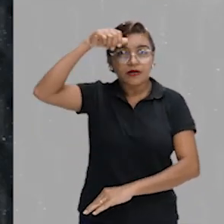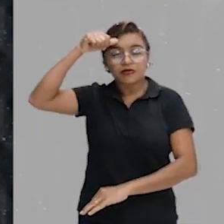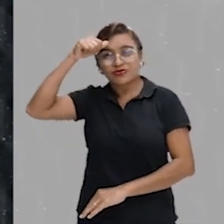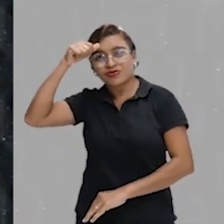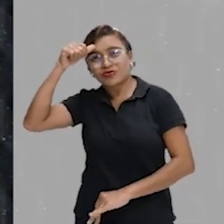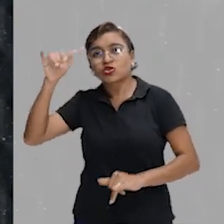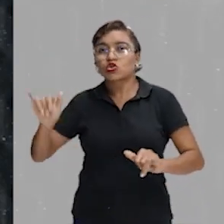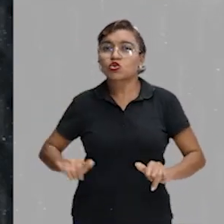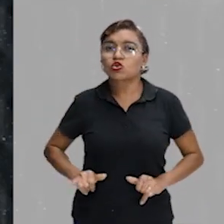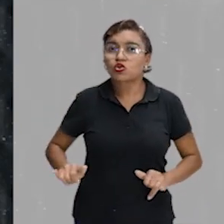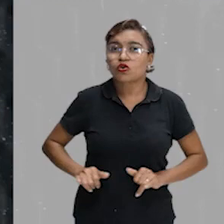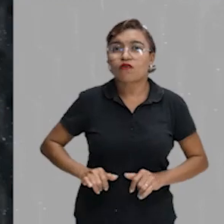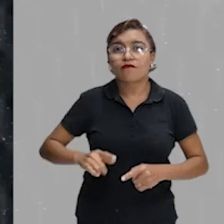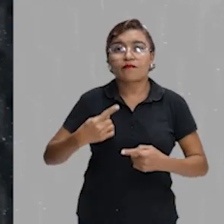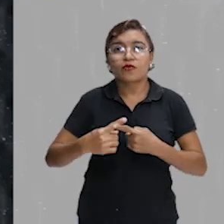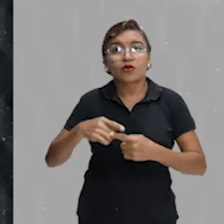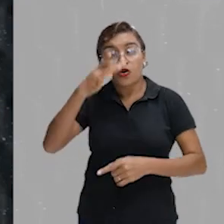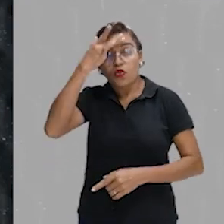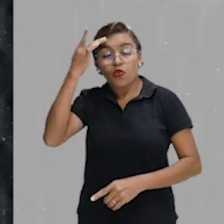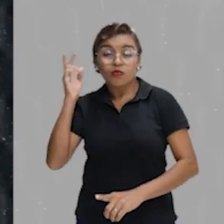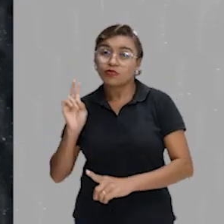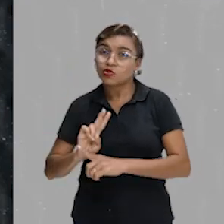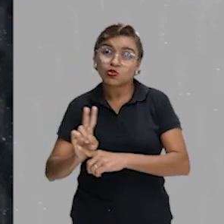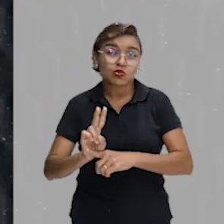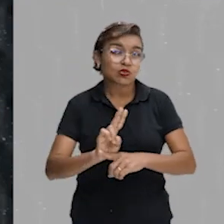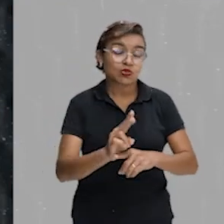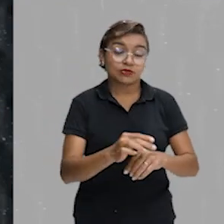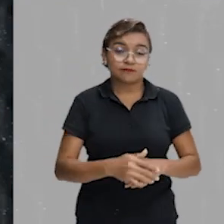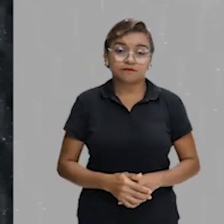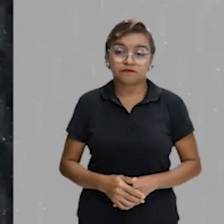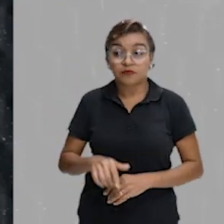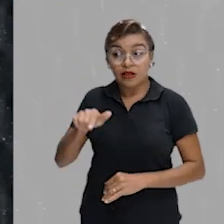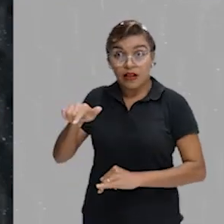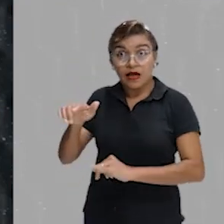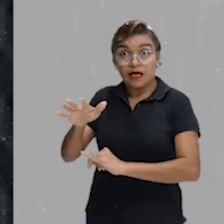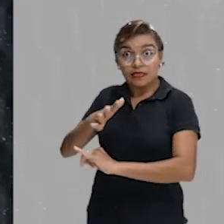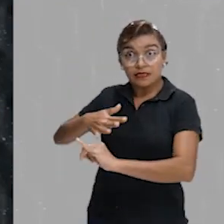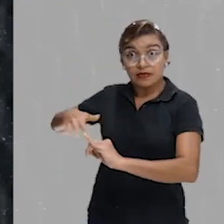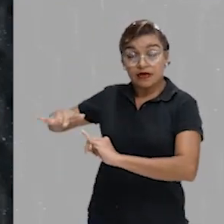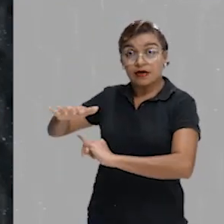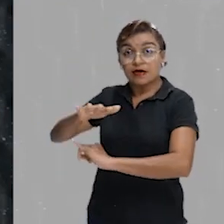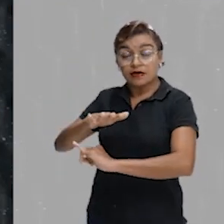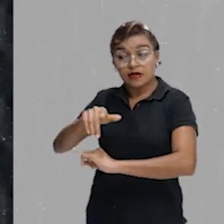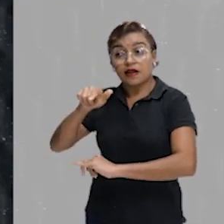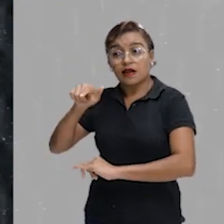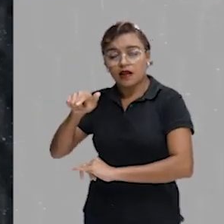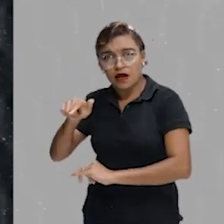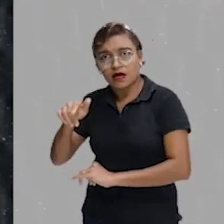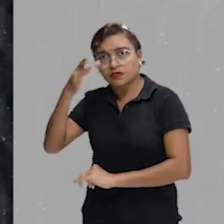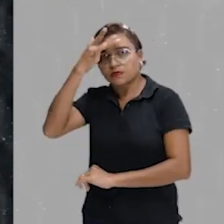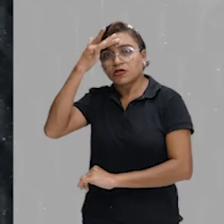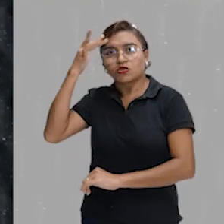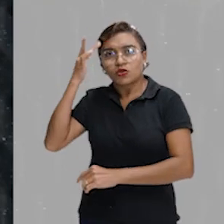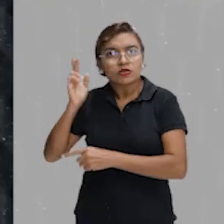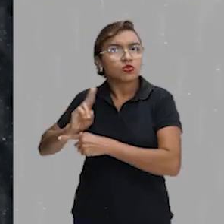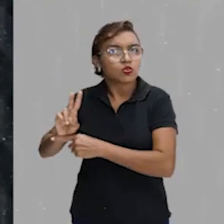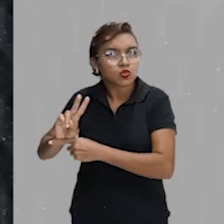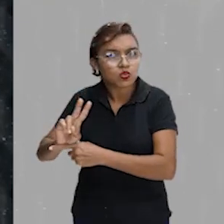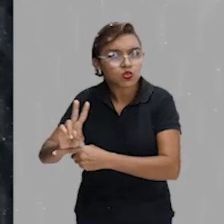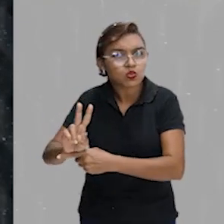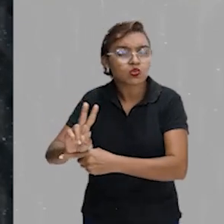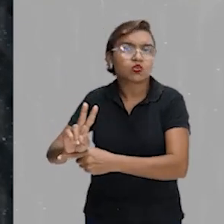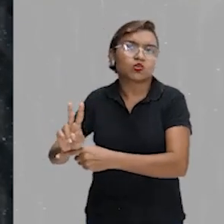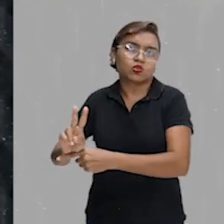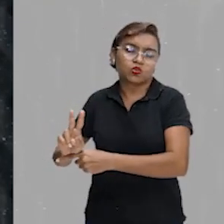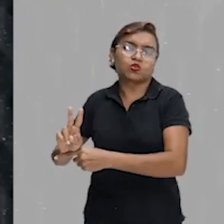homem, da falta de preservação. Então, lá na ilha de Galápagos, eles fazem tudo o que eles podem para preservar